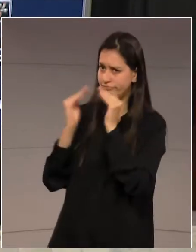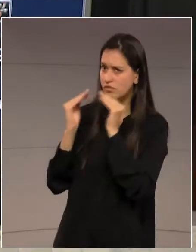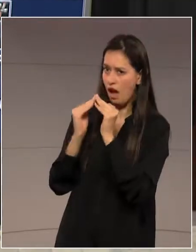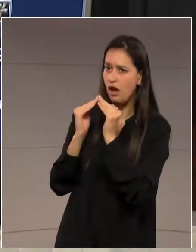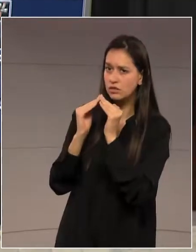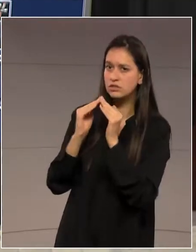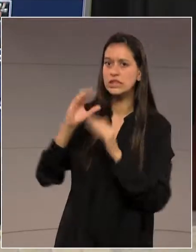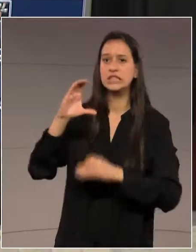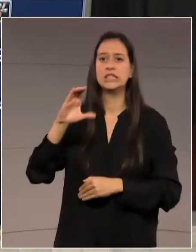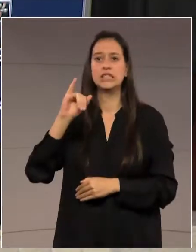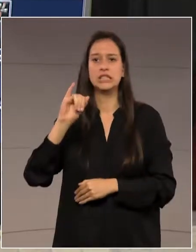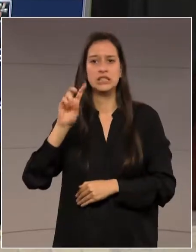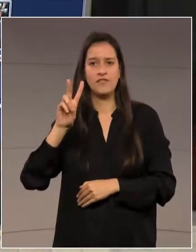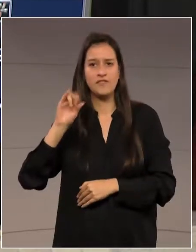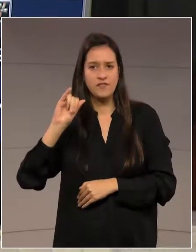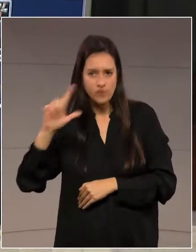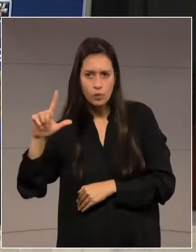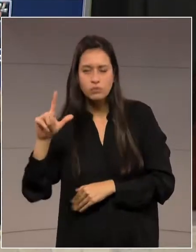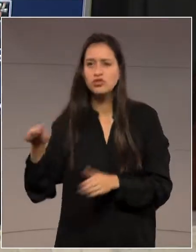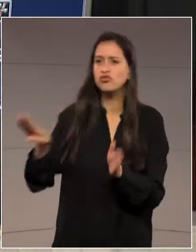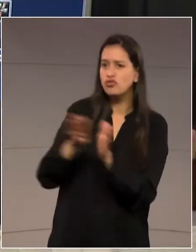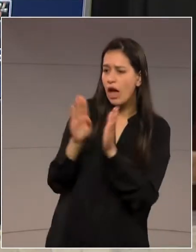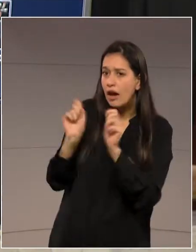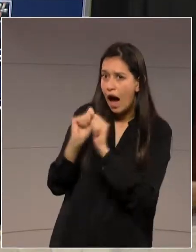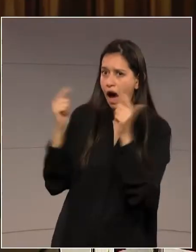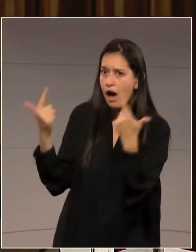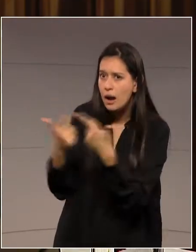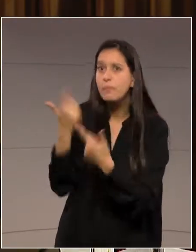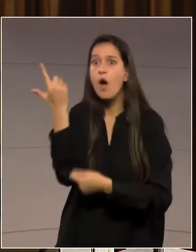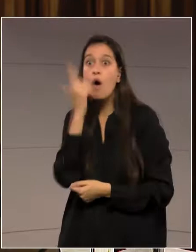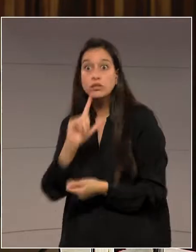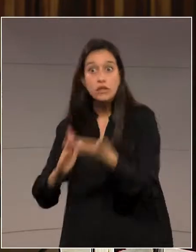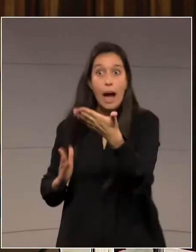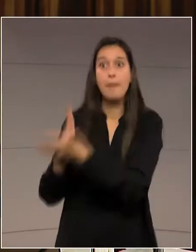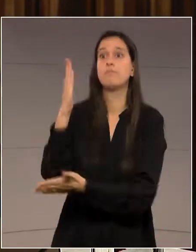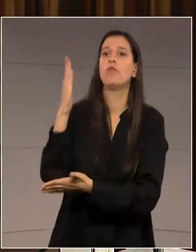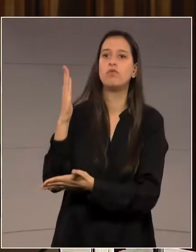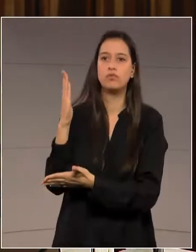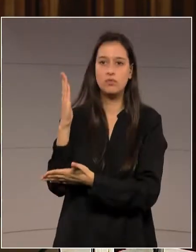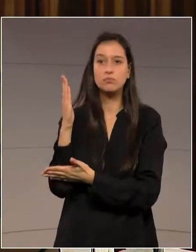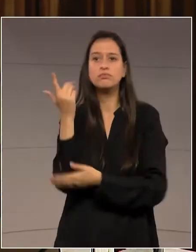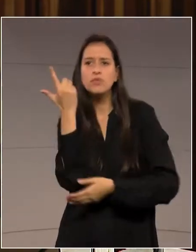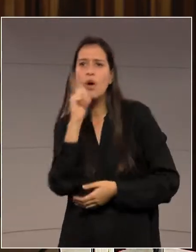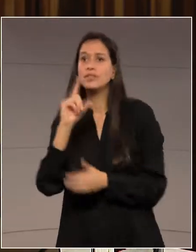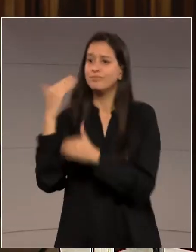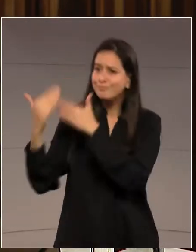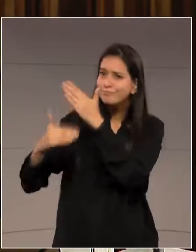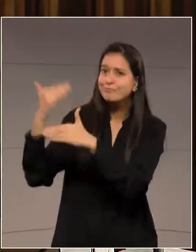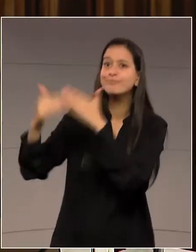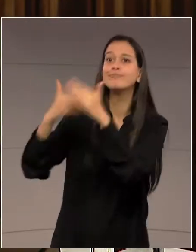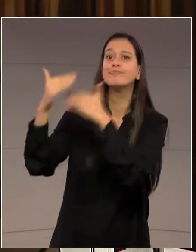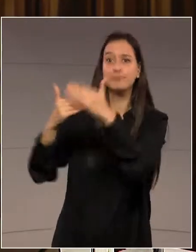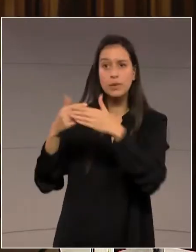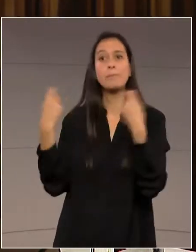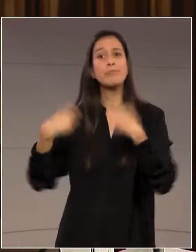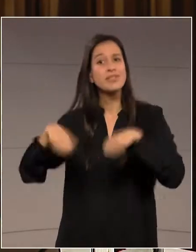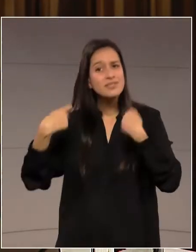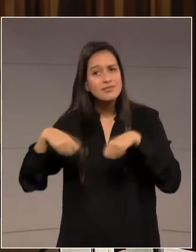Assembleia, para que possamos aprovar uma carreira que é necessária.